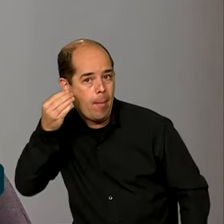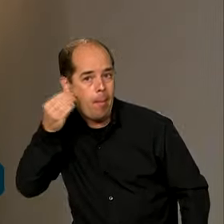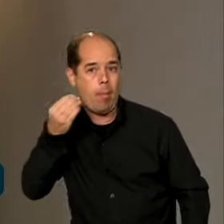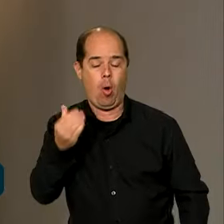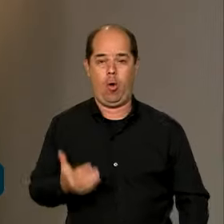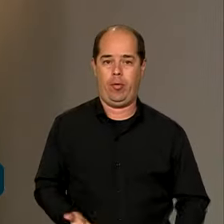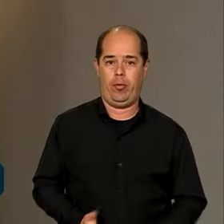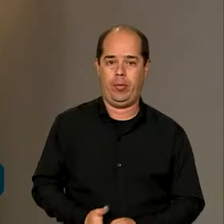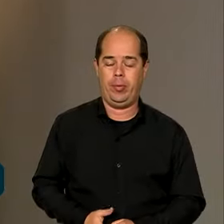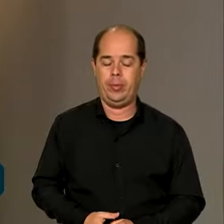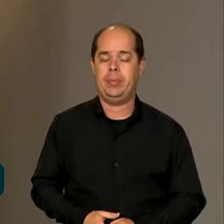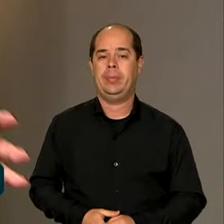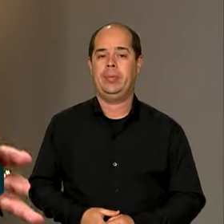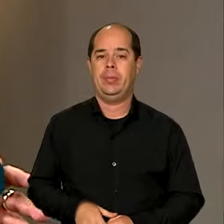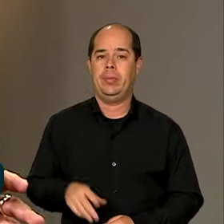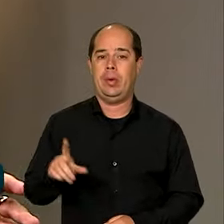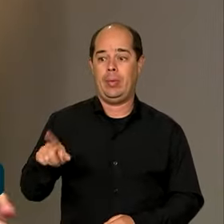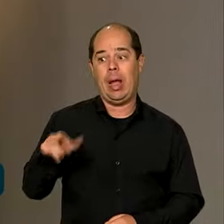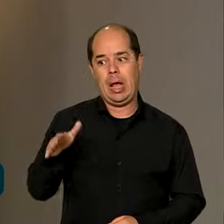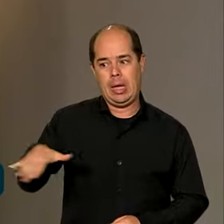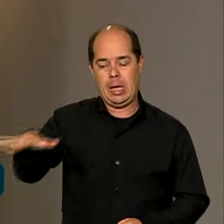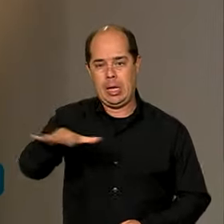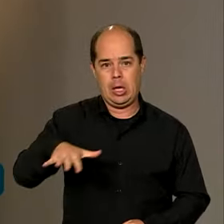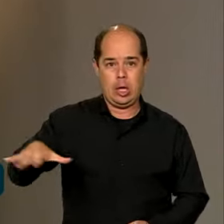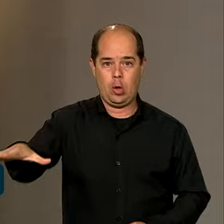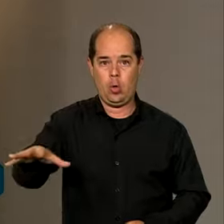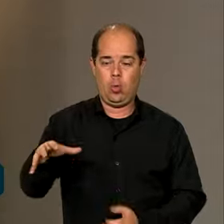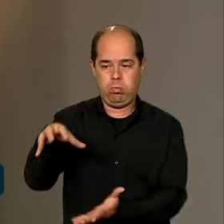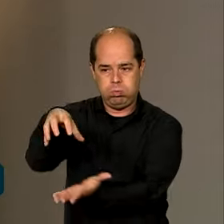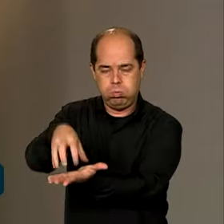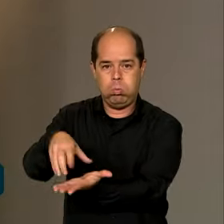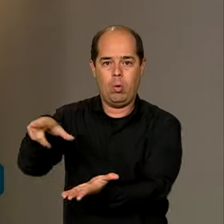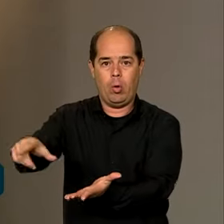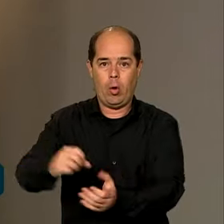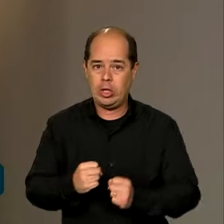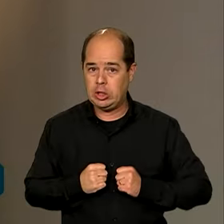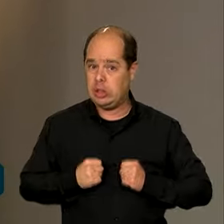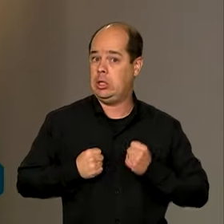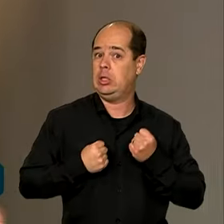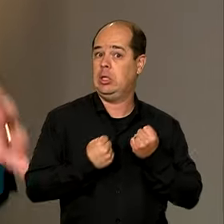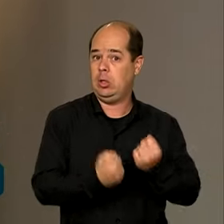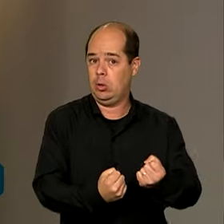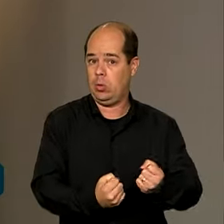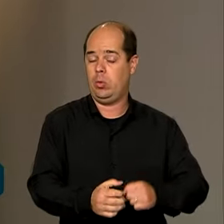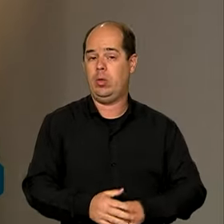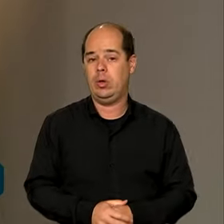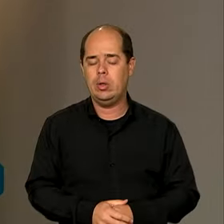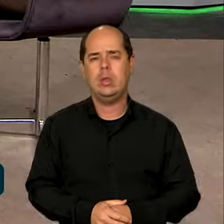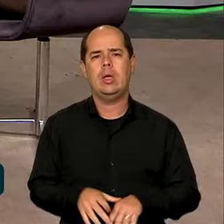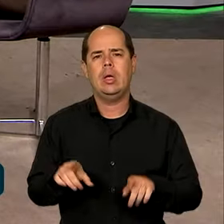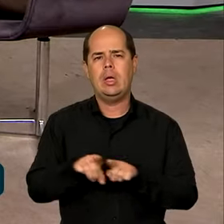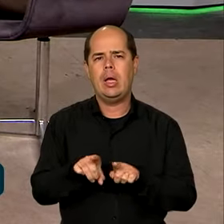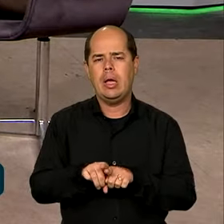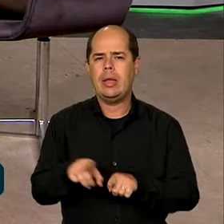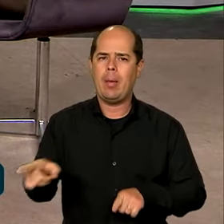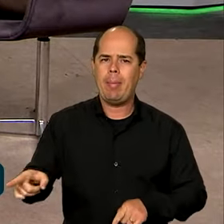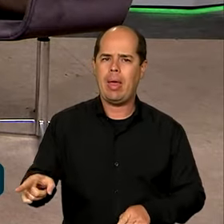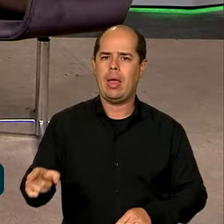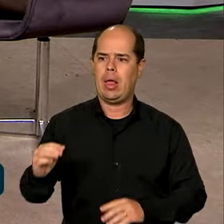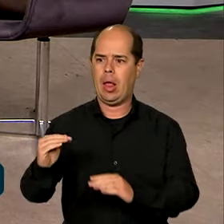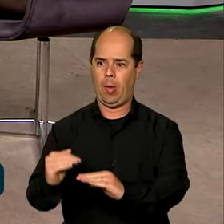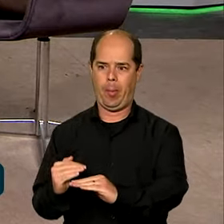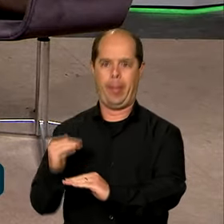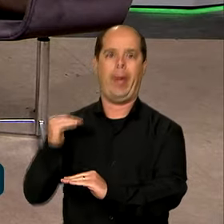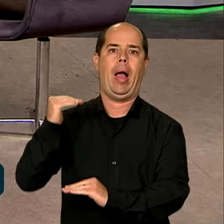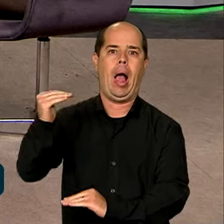específico para as forças de segurança, como também a, vamos dizer, a alta administração do